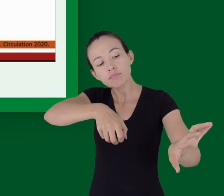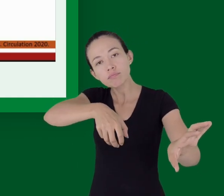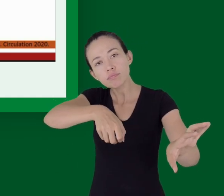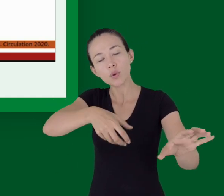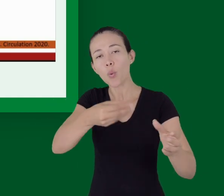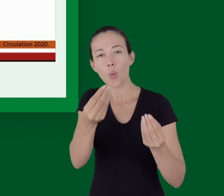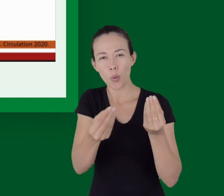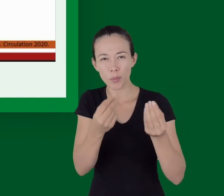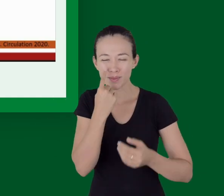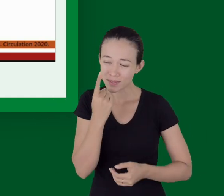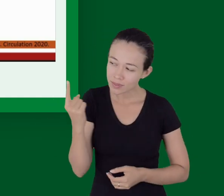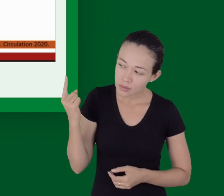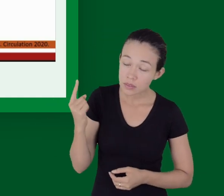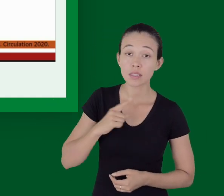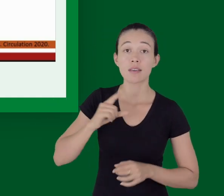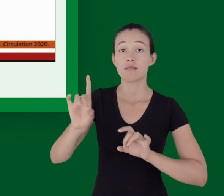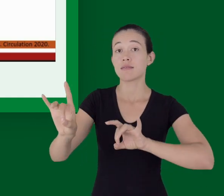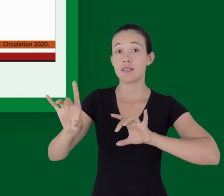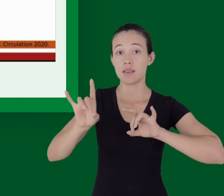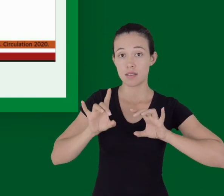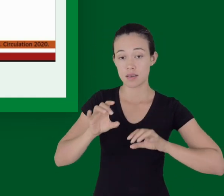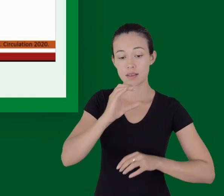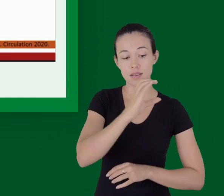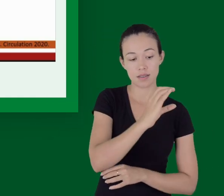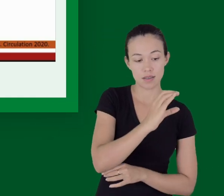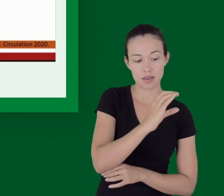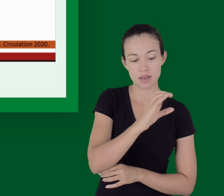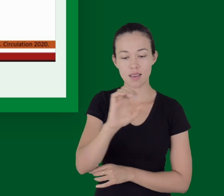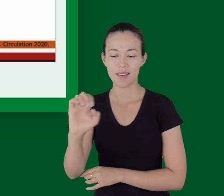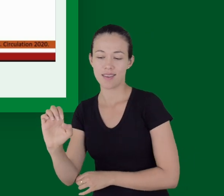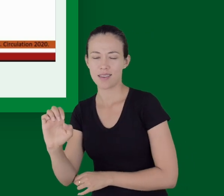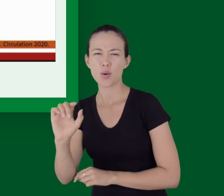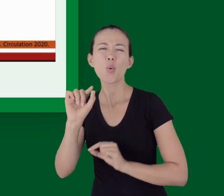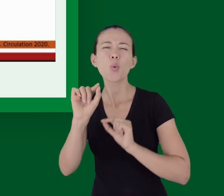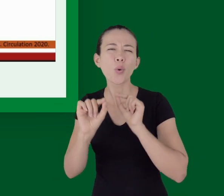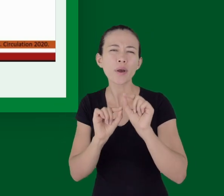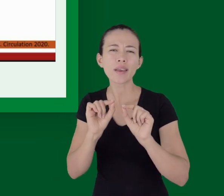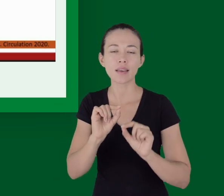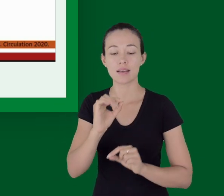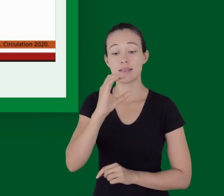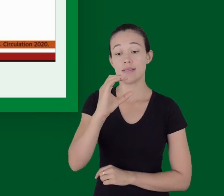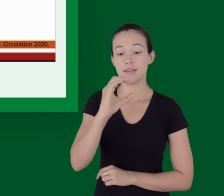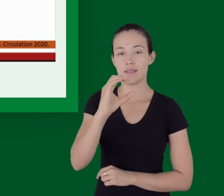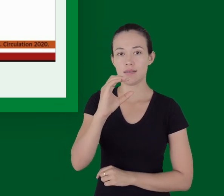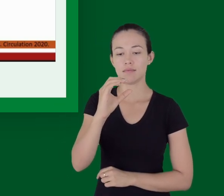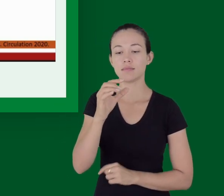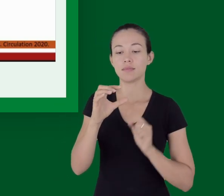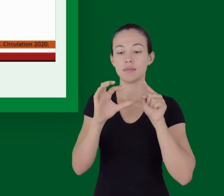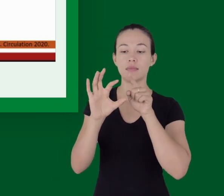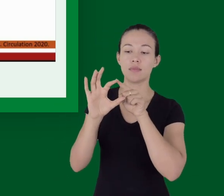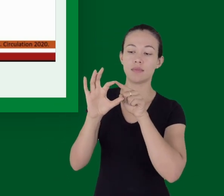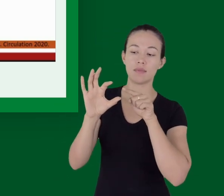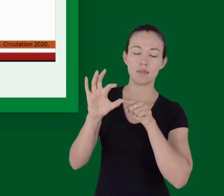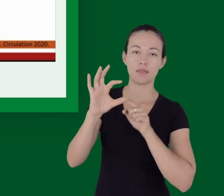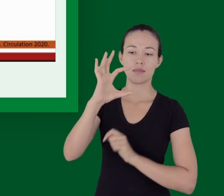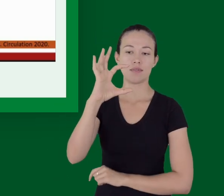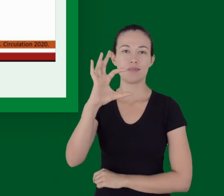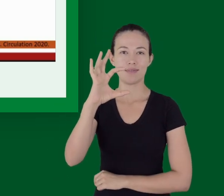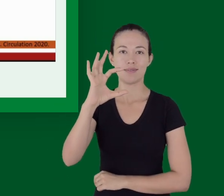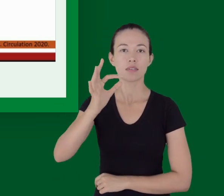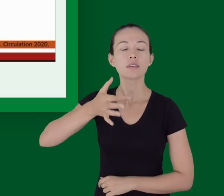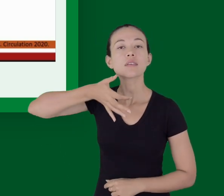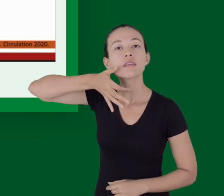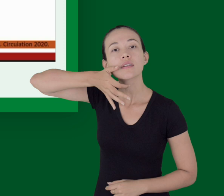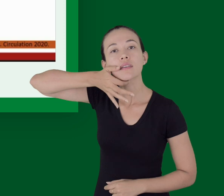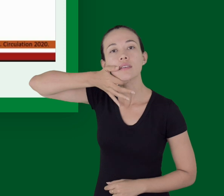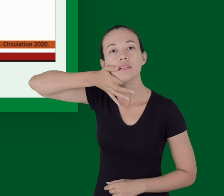vão, terceiro, quarto e quinto, vão puxar a mandíbula em direção à máscara, levando a mandíbula. É